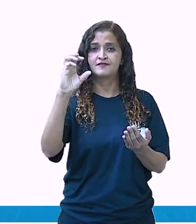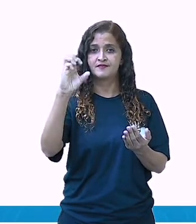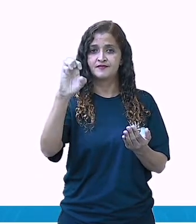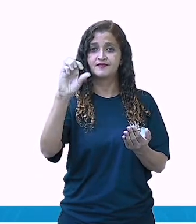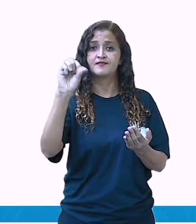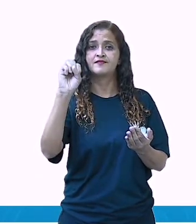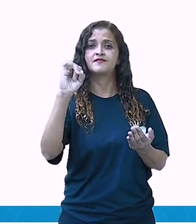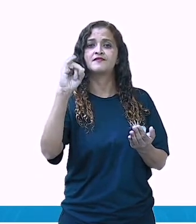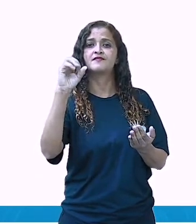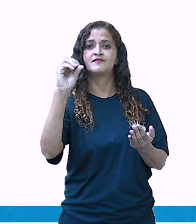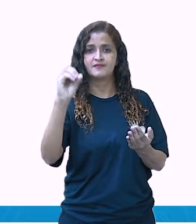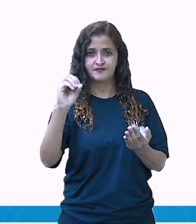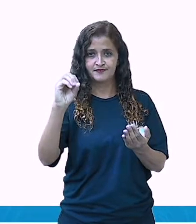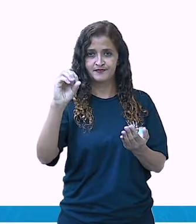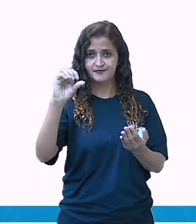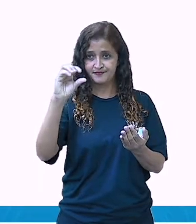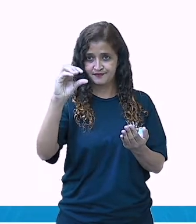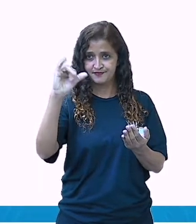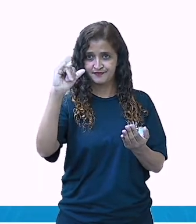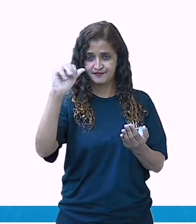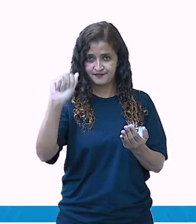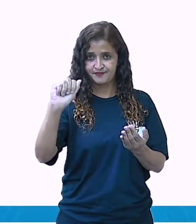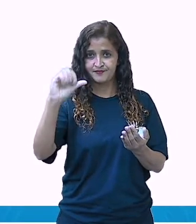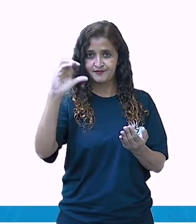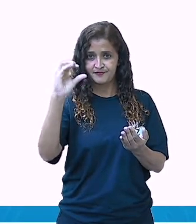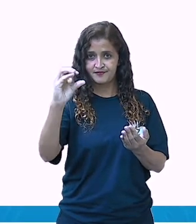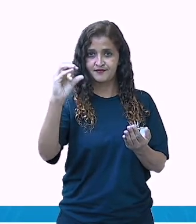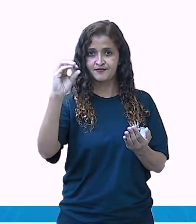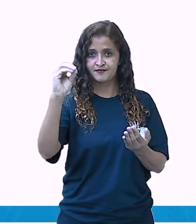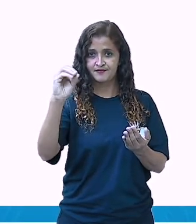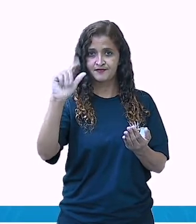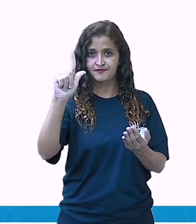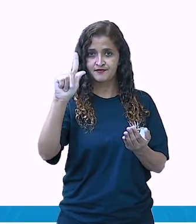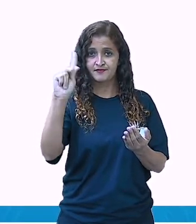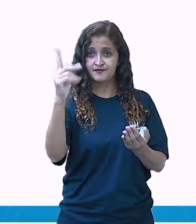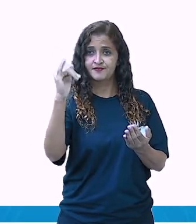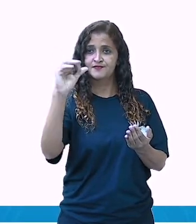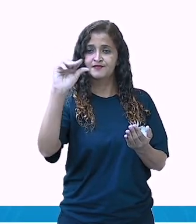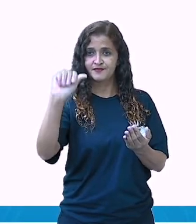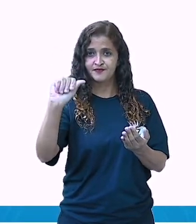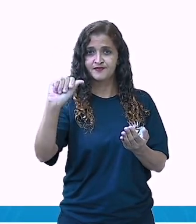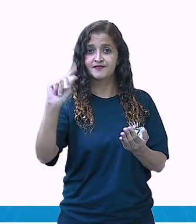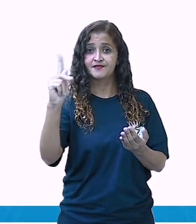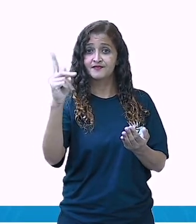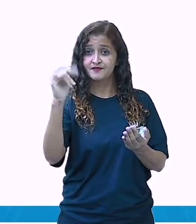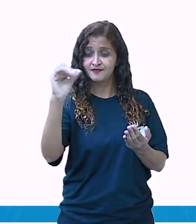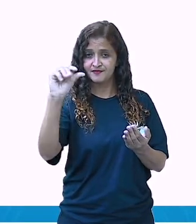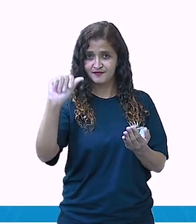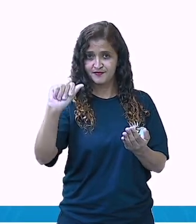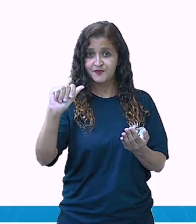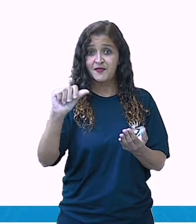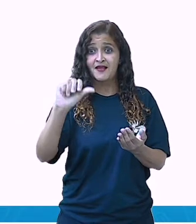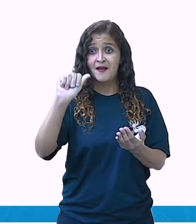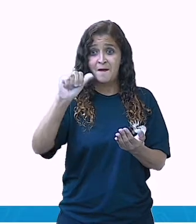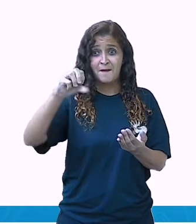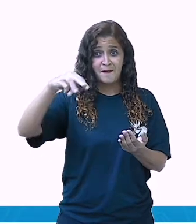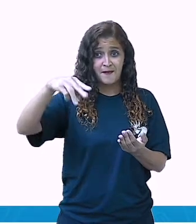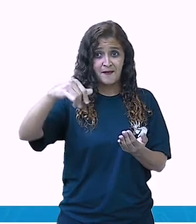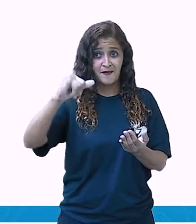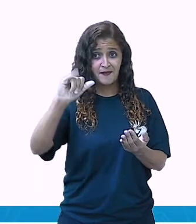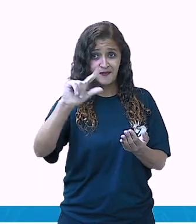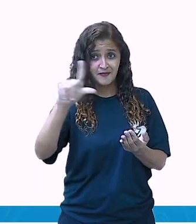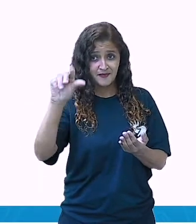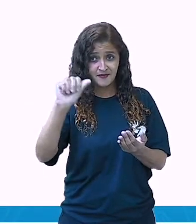colhia. Todas terminando com ia. E, por último, aqui a gente tem a palavra amizade.